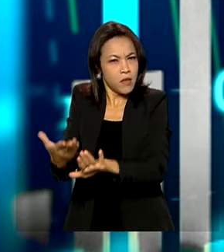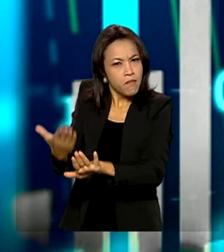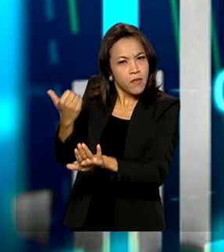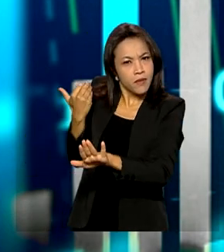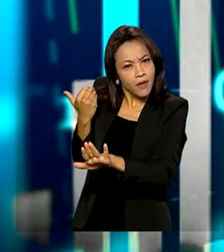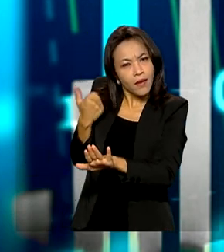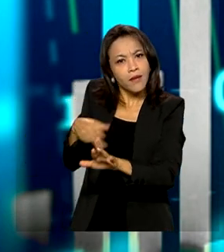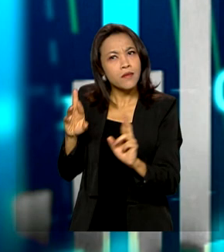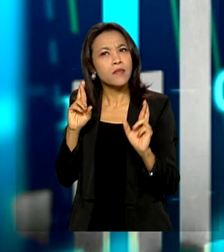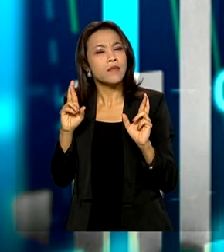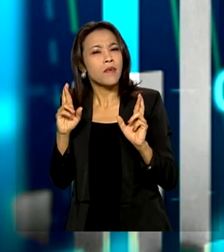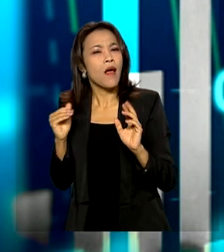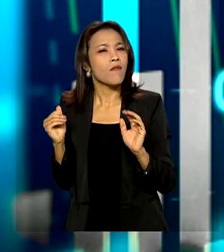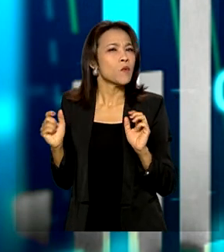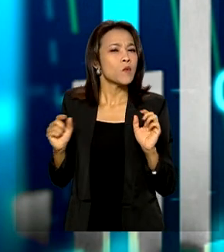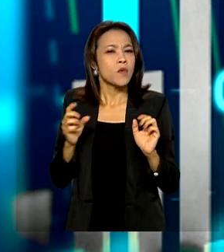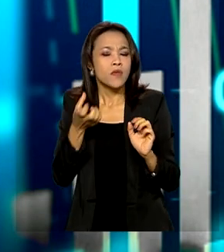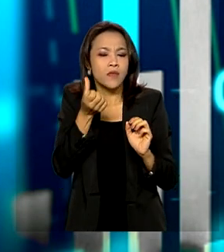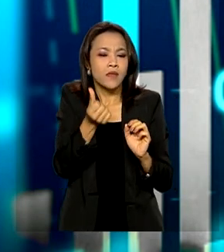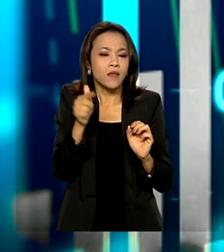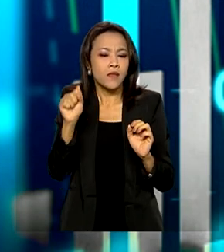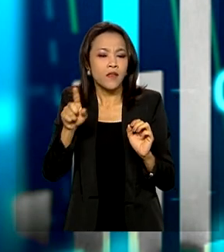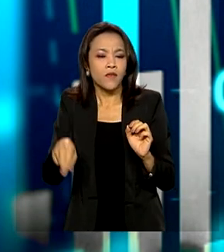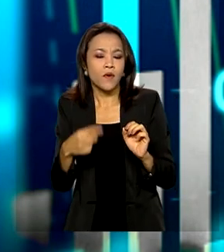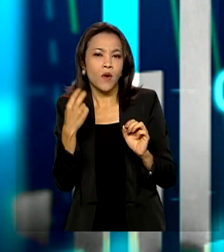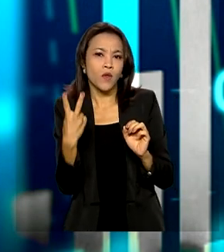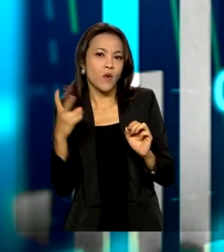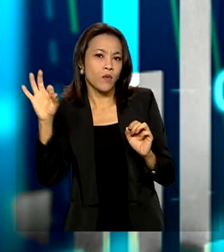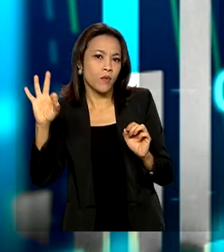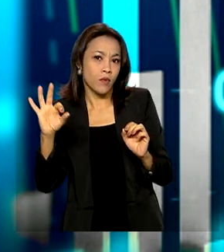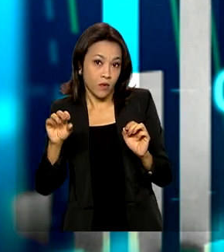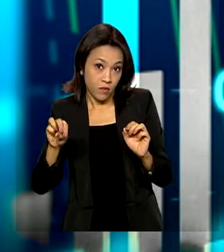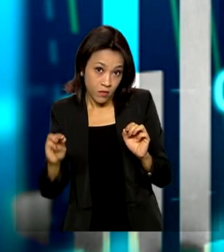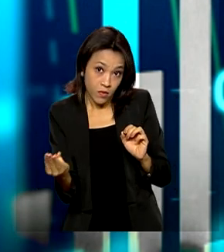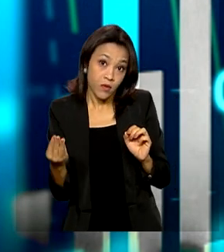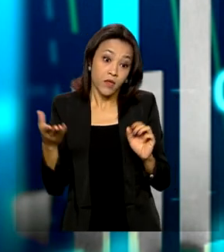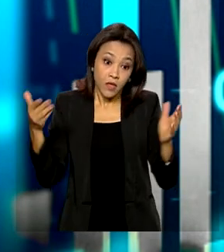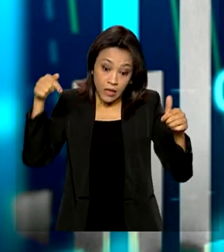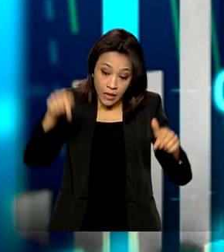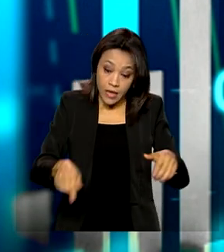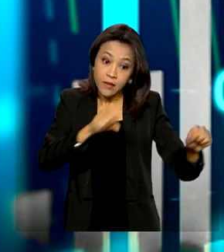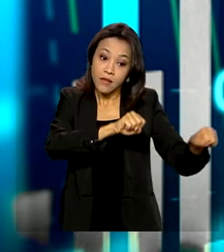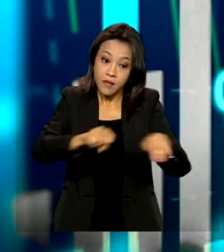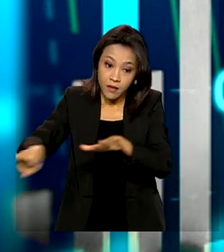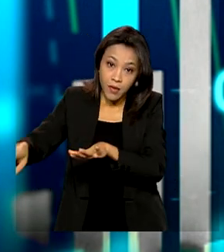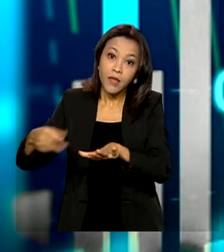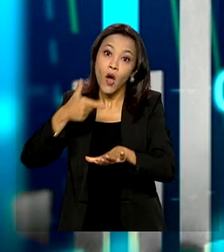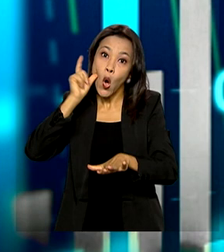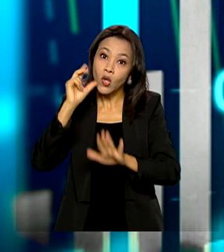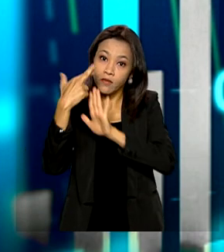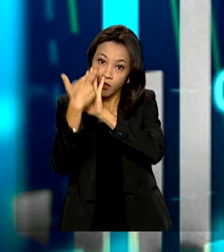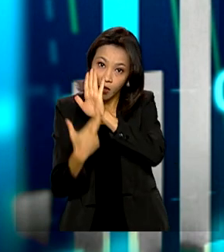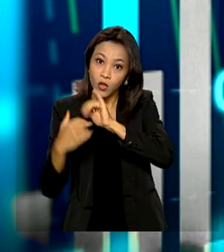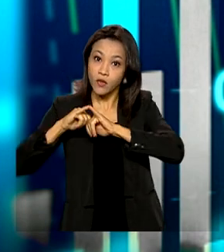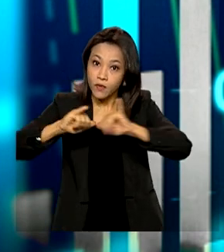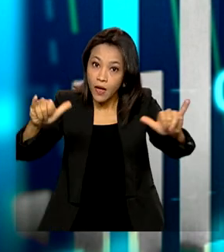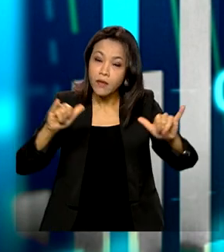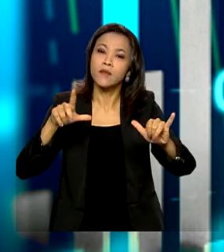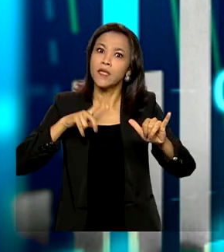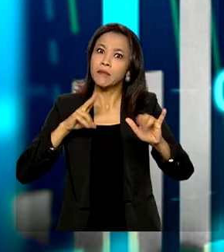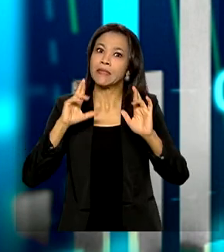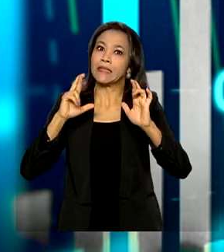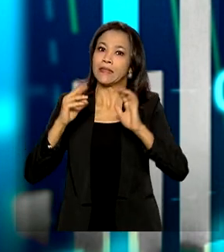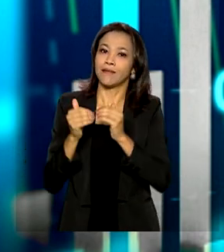o superávit esperado era alguma coisa em torno de 67,2 bilhões. Já nessa semana, no Boletim Focus publicado ontem, já temos então uma